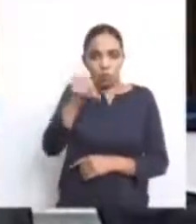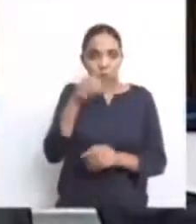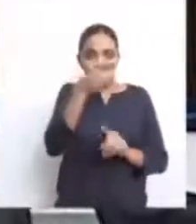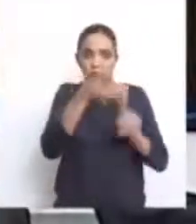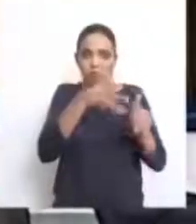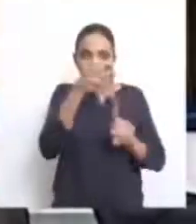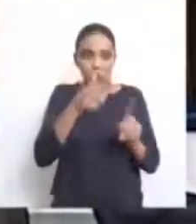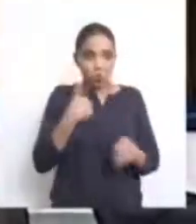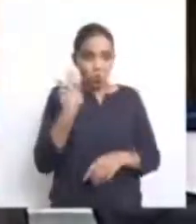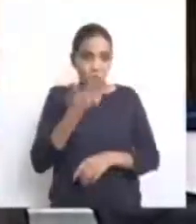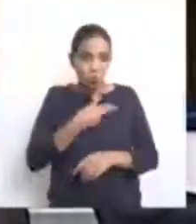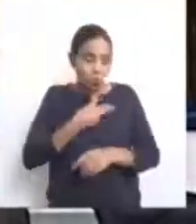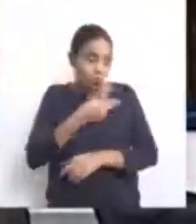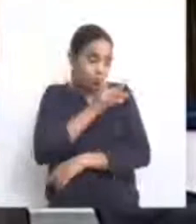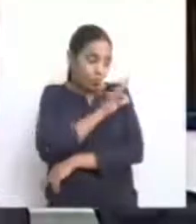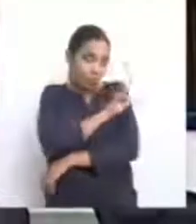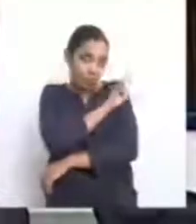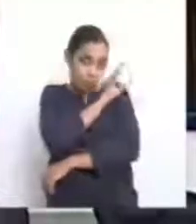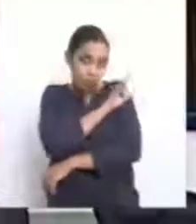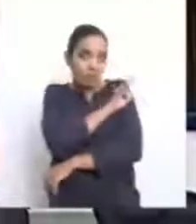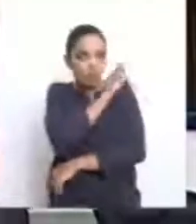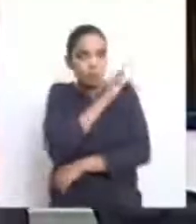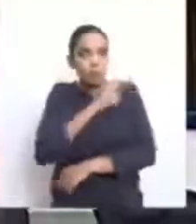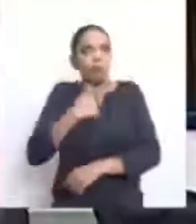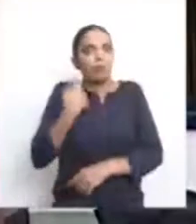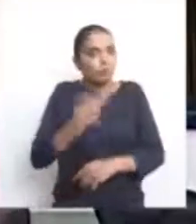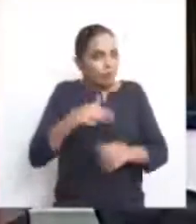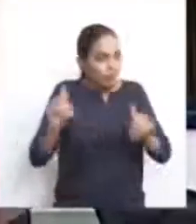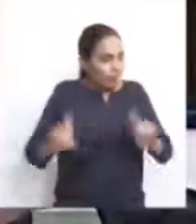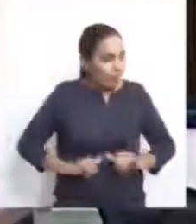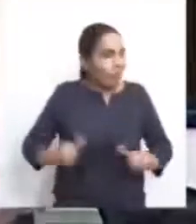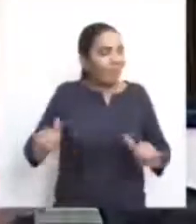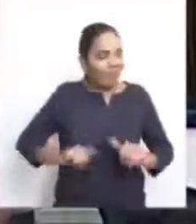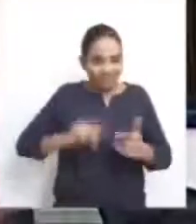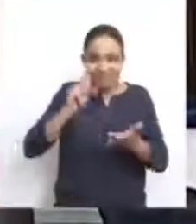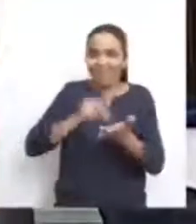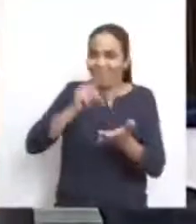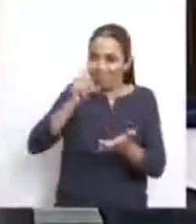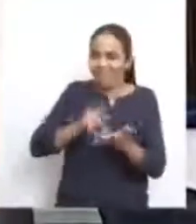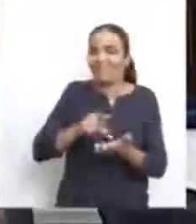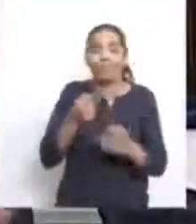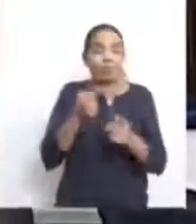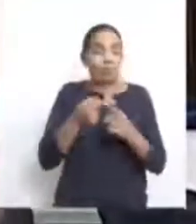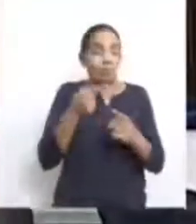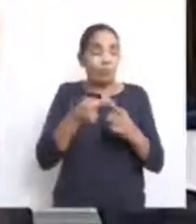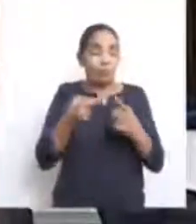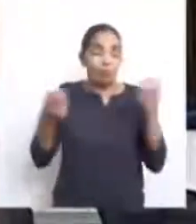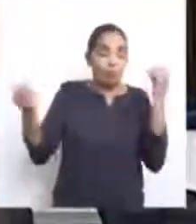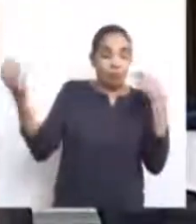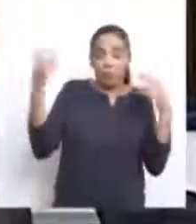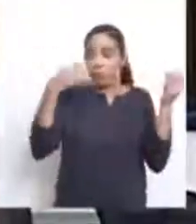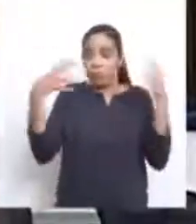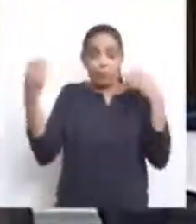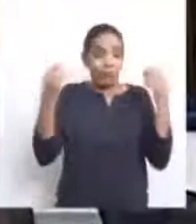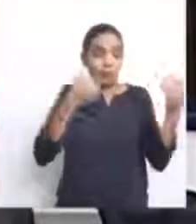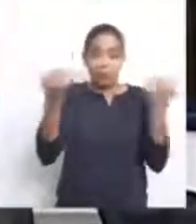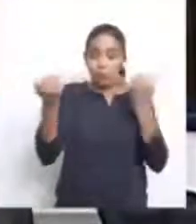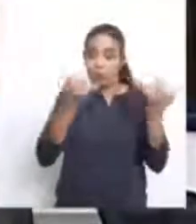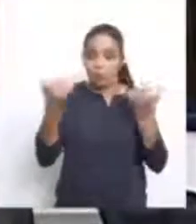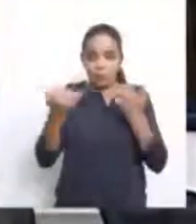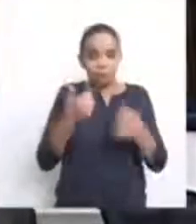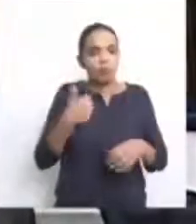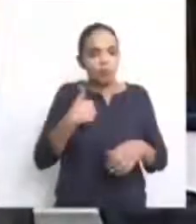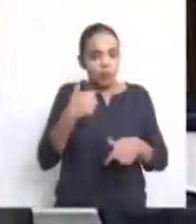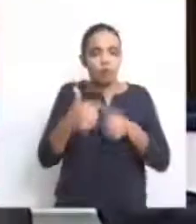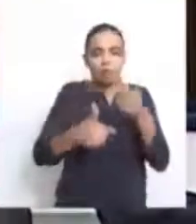A gente que é técnico sofre muito nessas horas, porque é bombardeado de todo lado. Eu sou